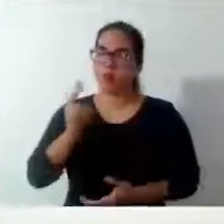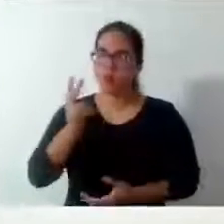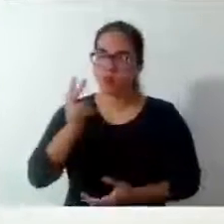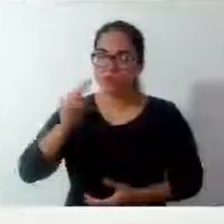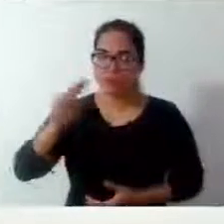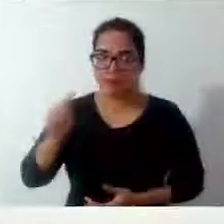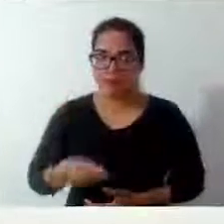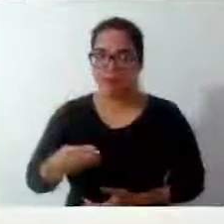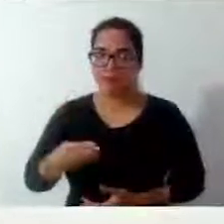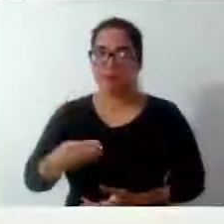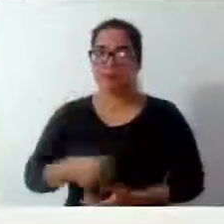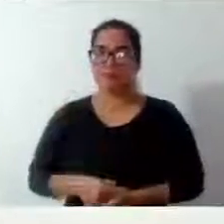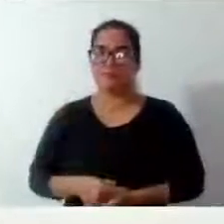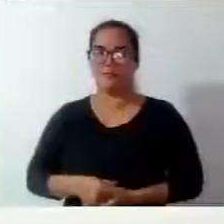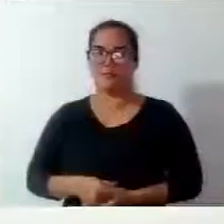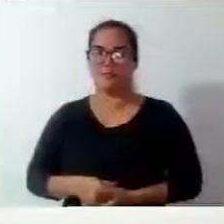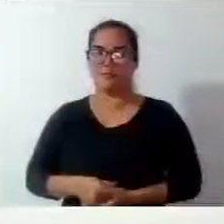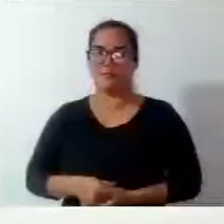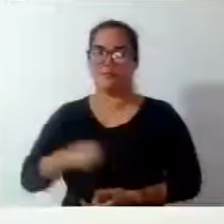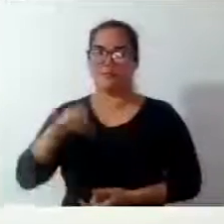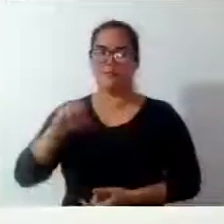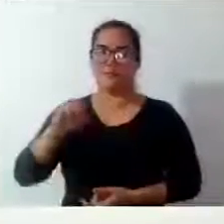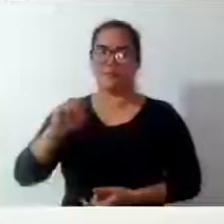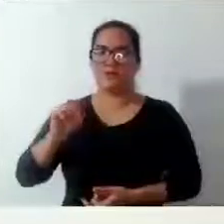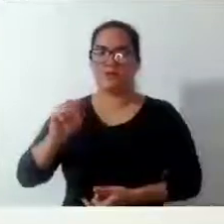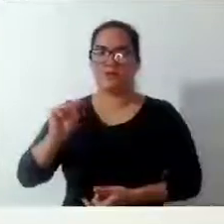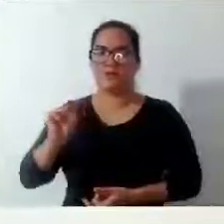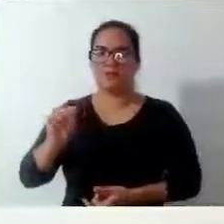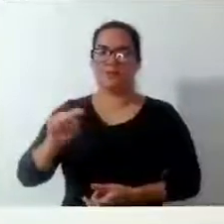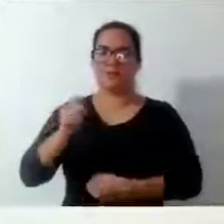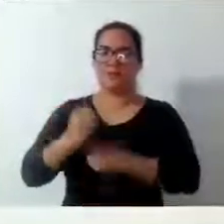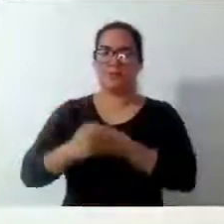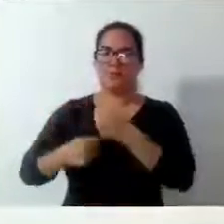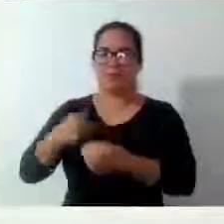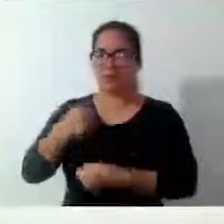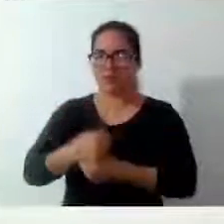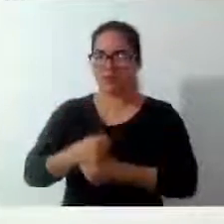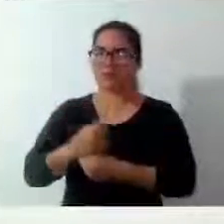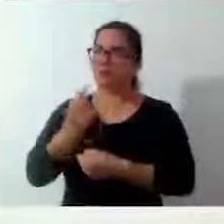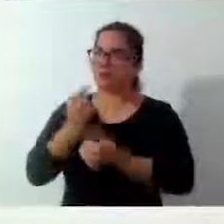98 mil em um ano dá muito recurso.